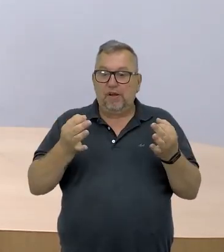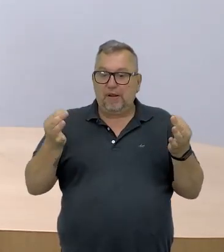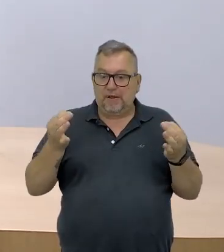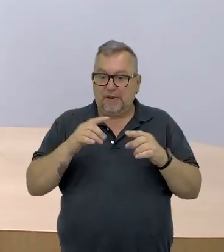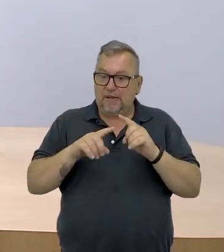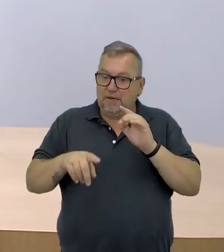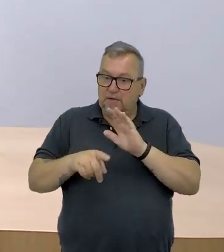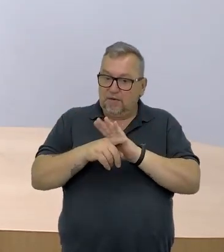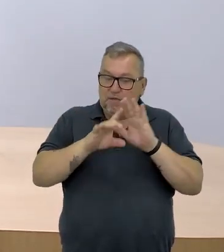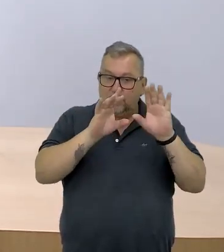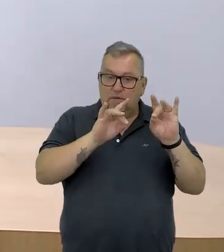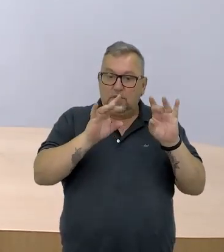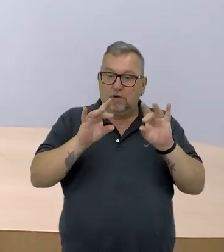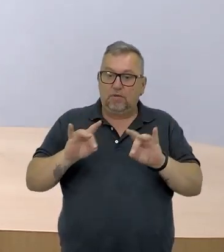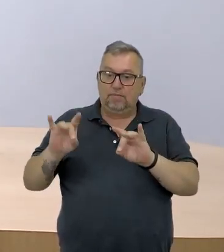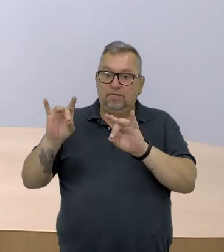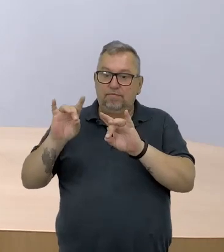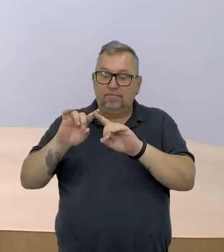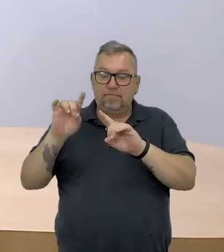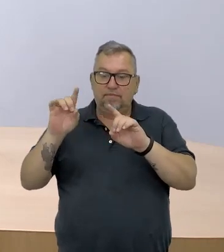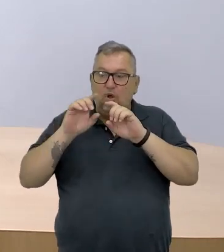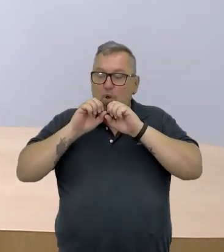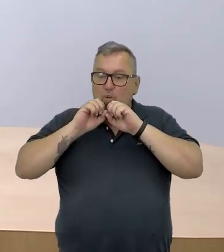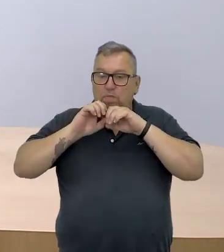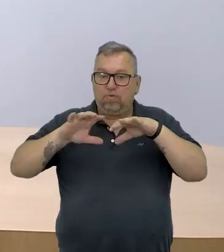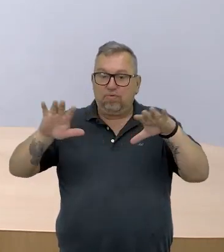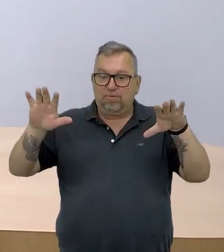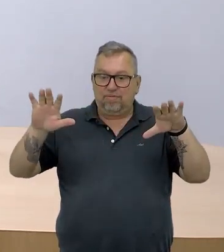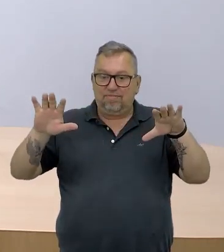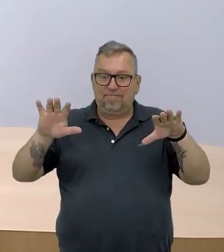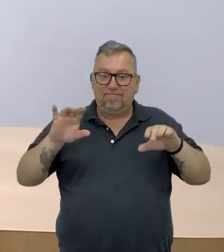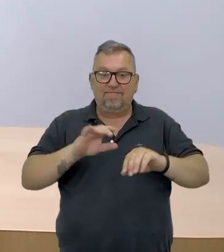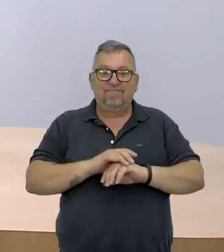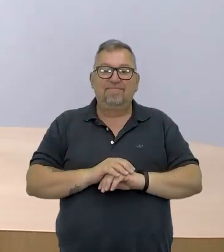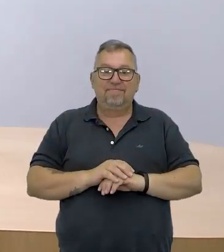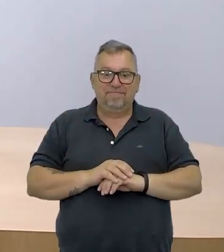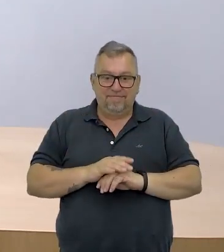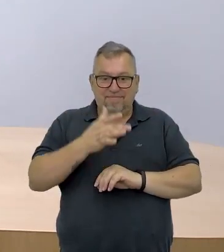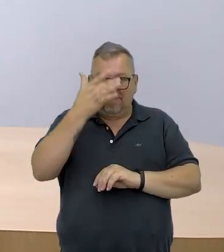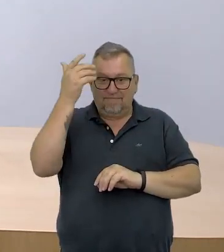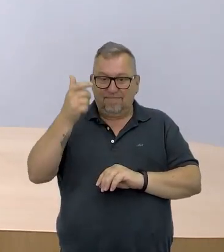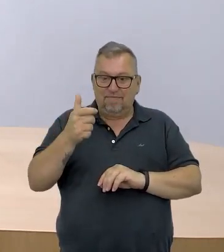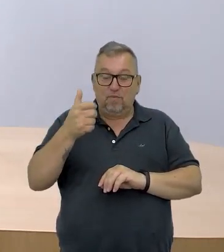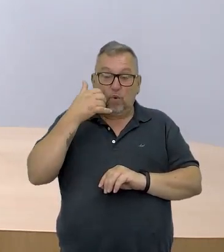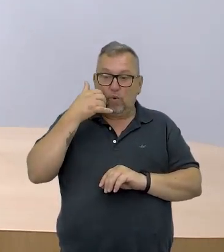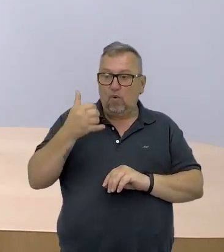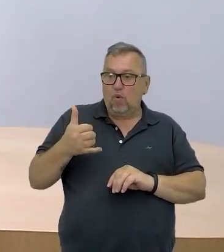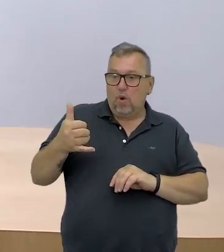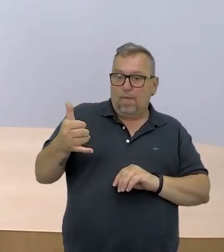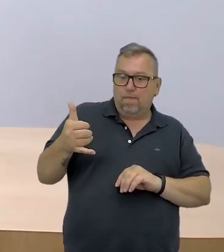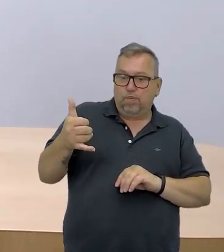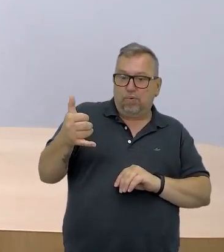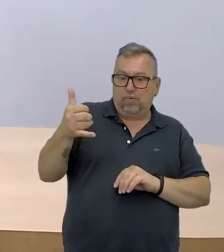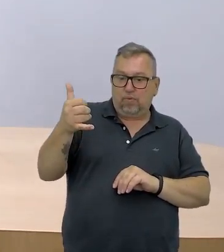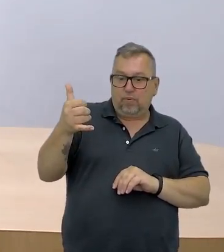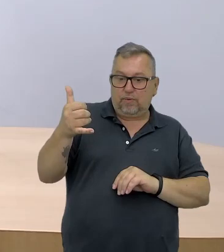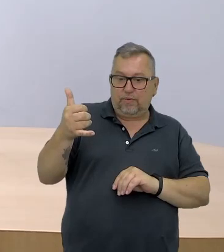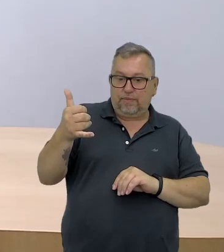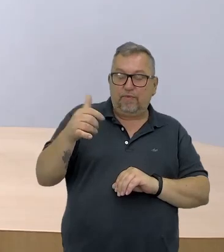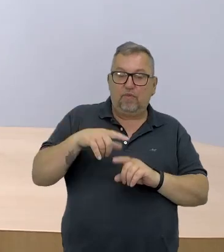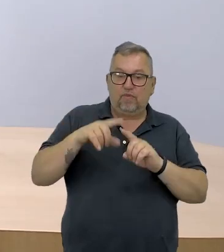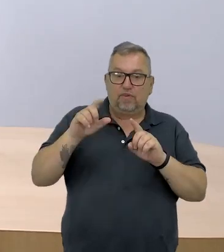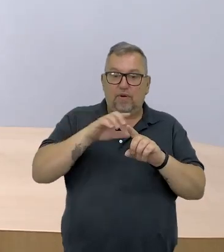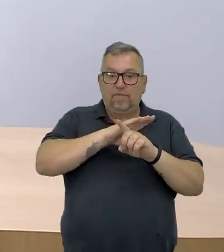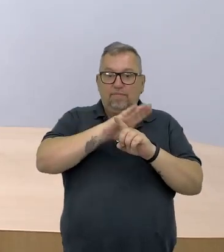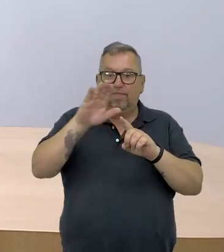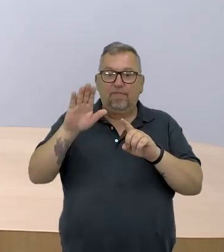link desse vídeo. Então a galera vai lá, se espalha lá os cartazezinhos com QR Code, as pessoas apontam a câmera do celular e já é direcionado